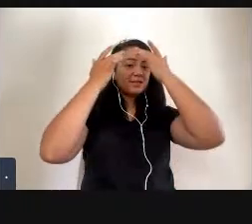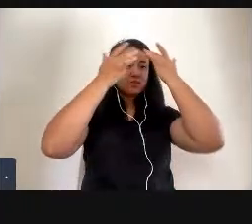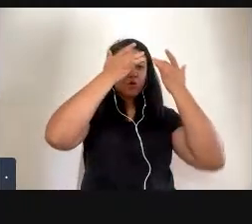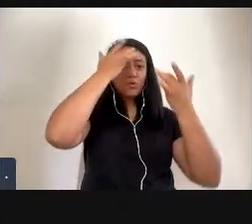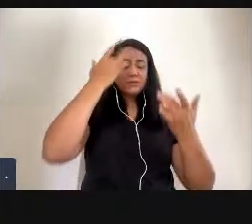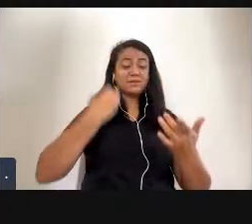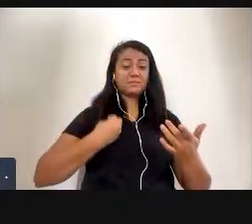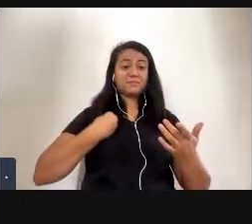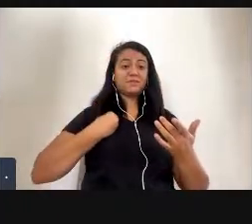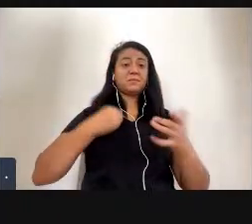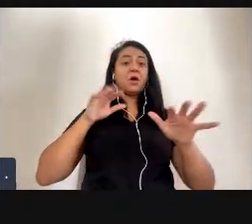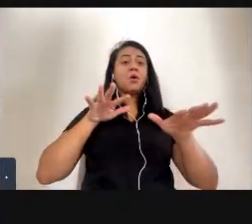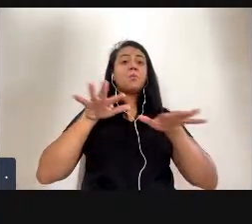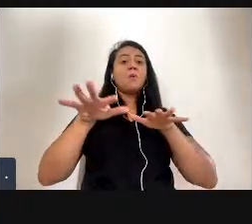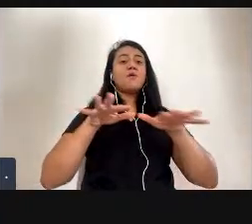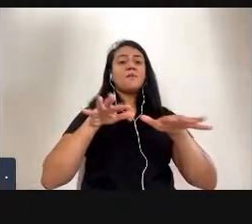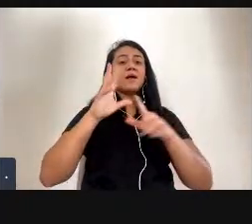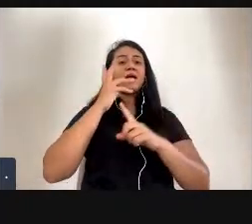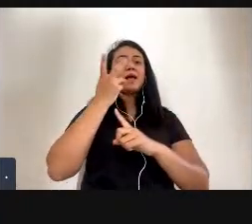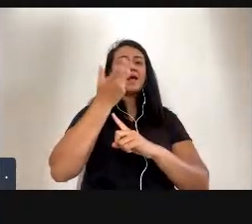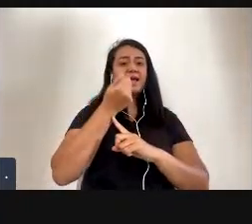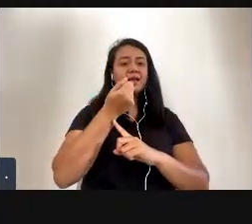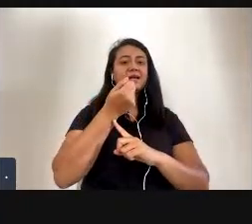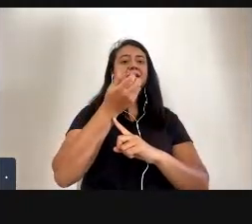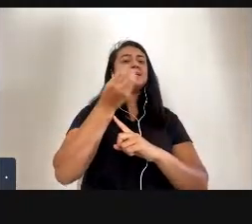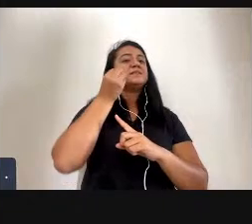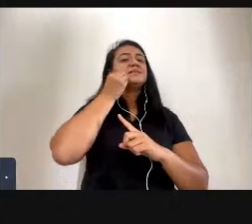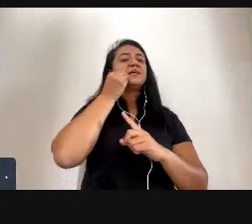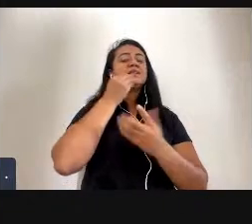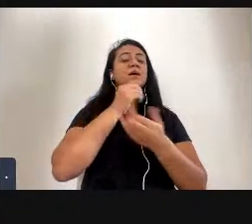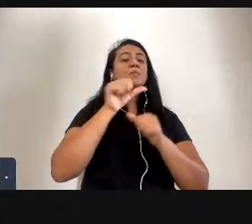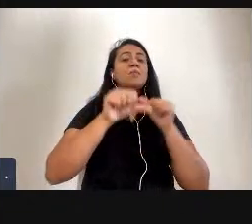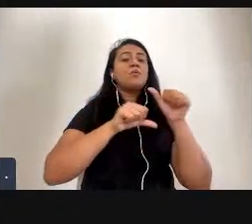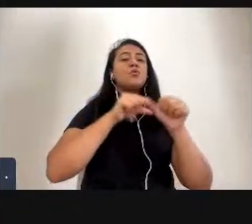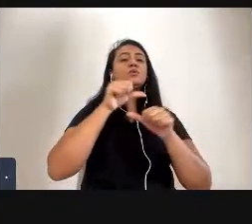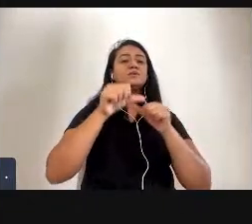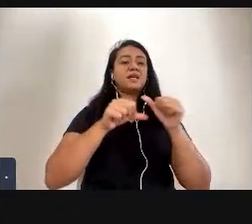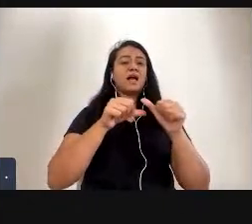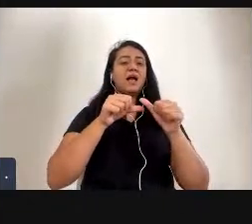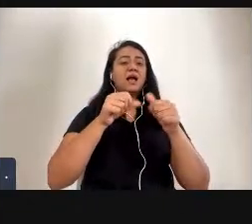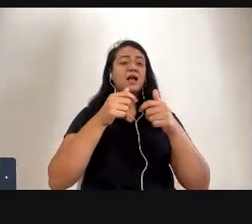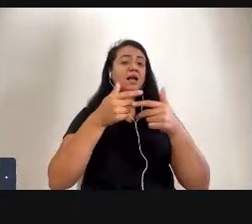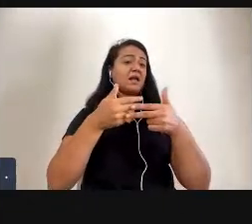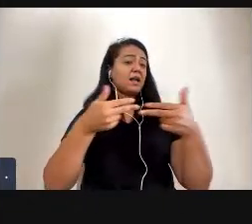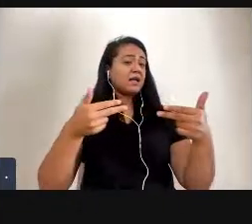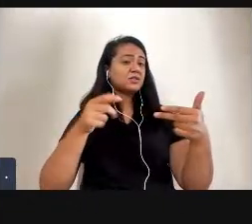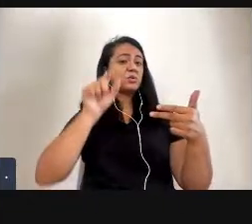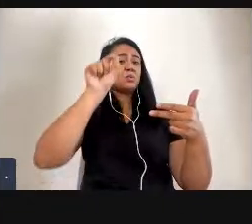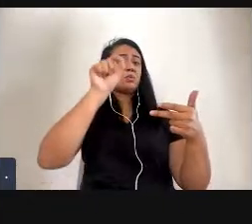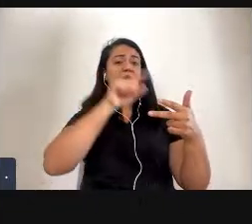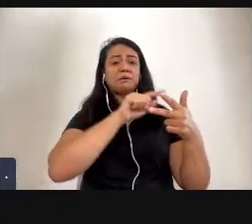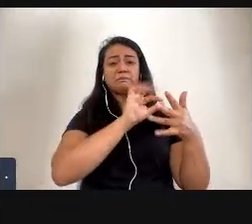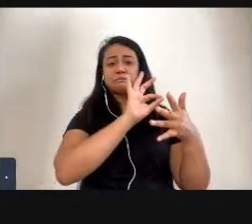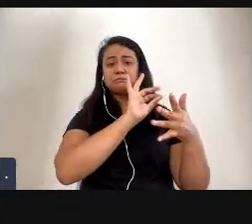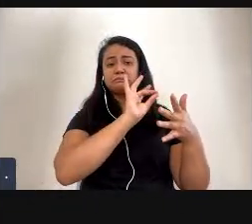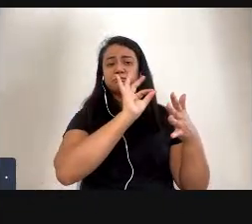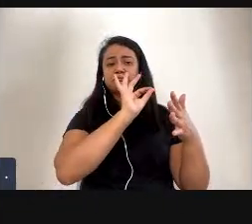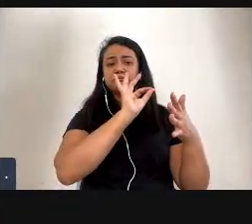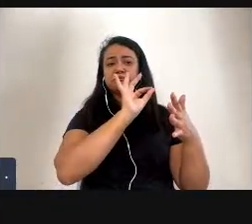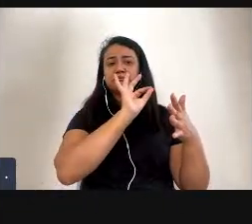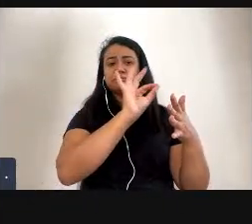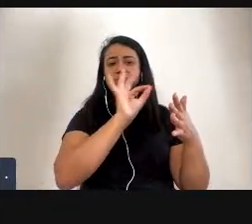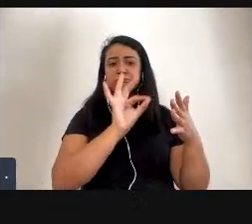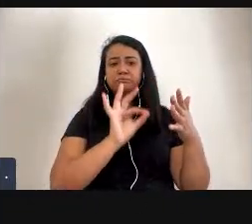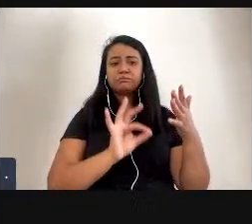vida em áreas economicamente subdesenvolvidas, levantar preocupações ecológicas,